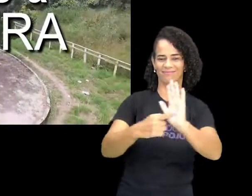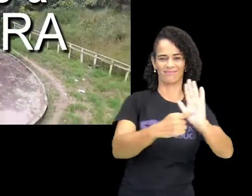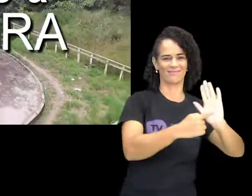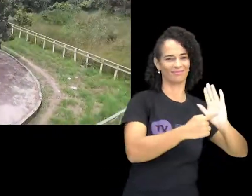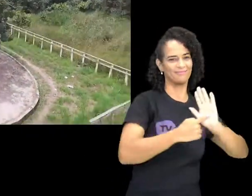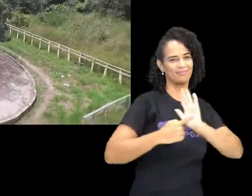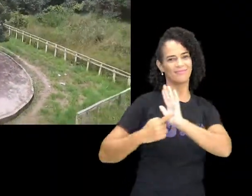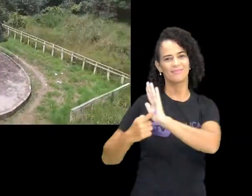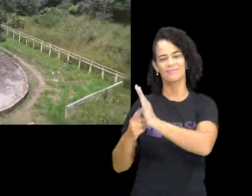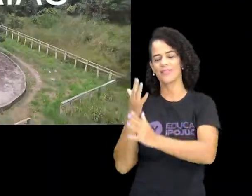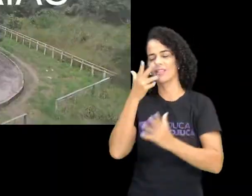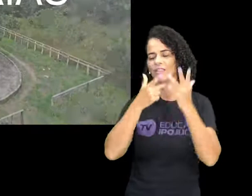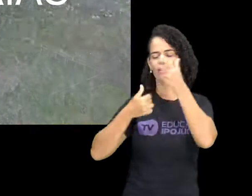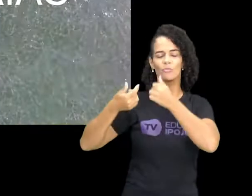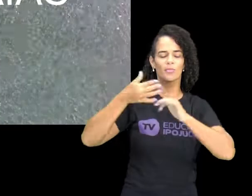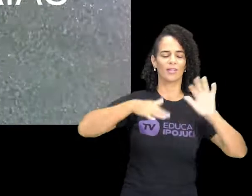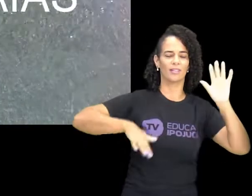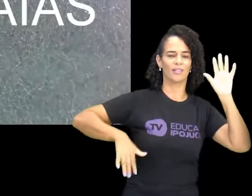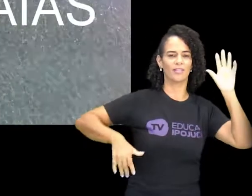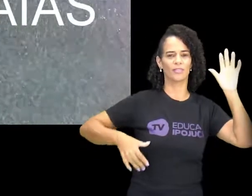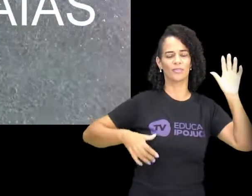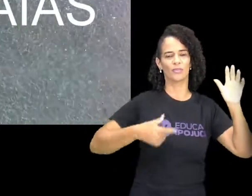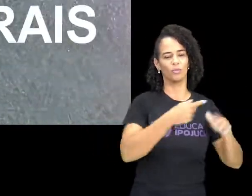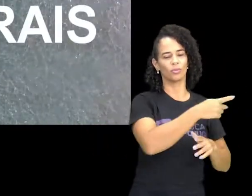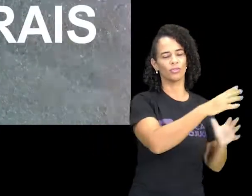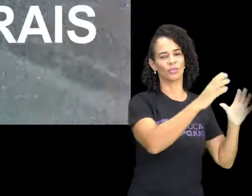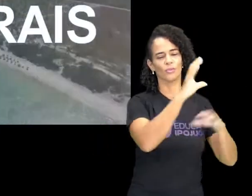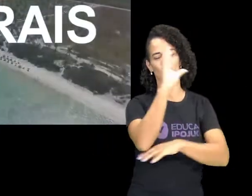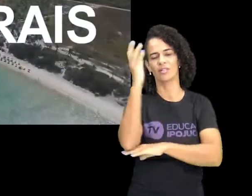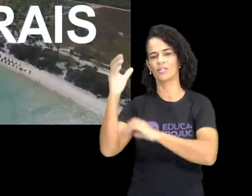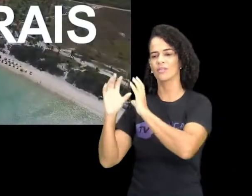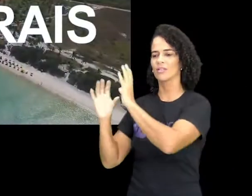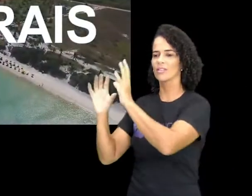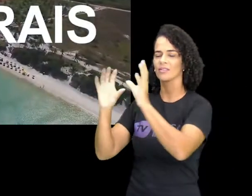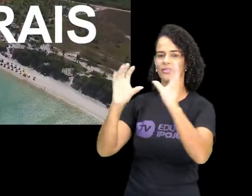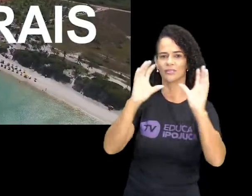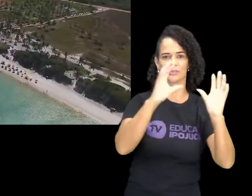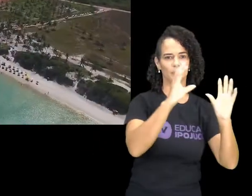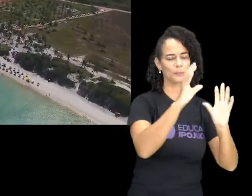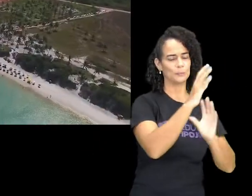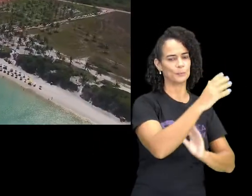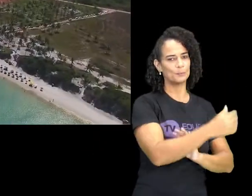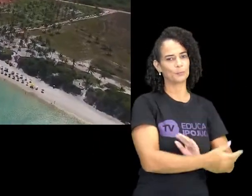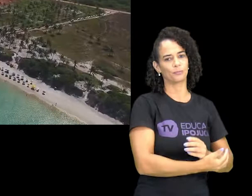Lindas praias com seus coqueirais